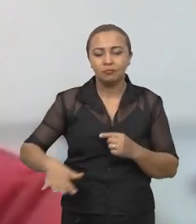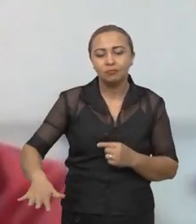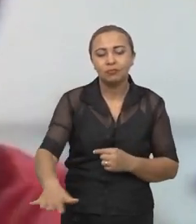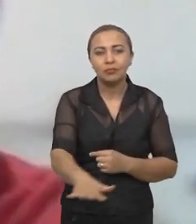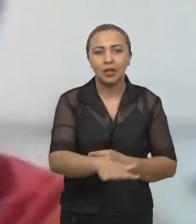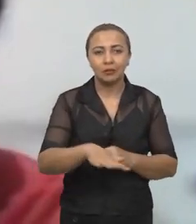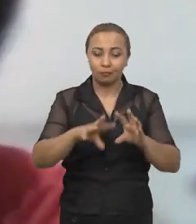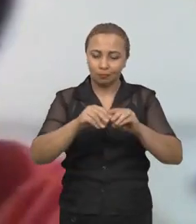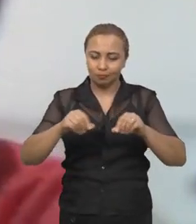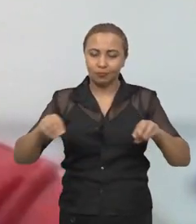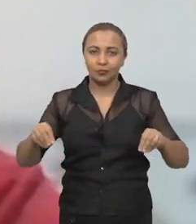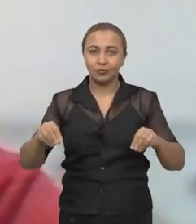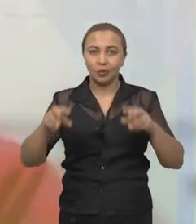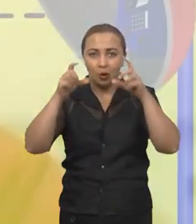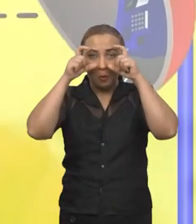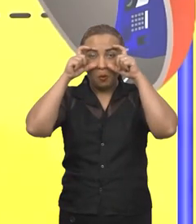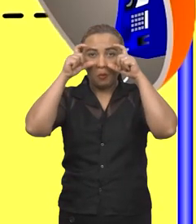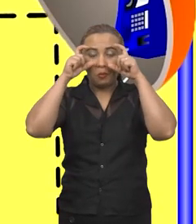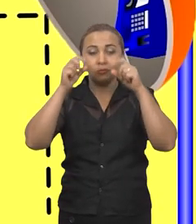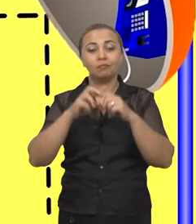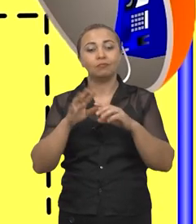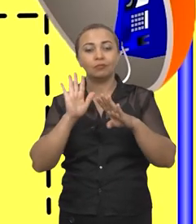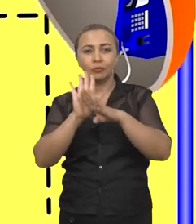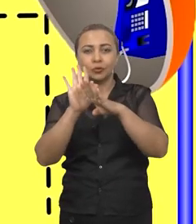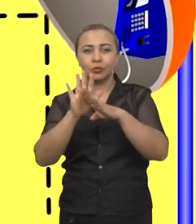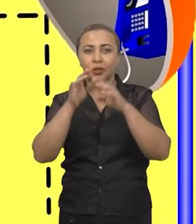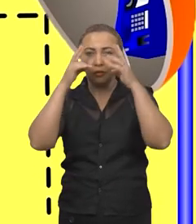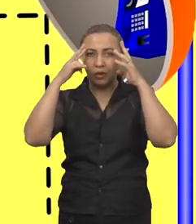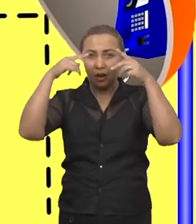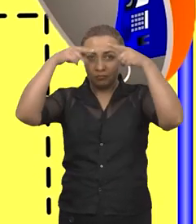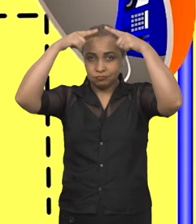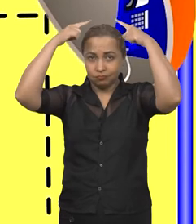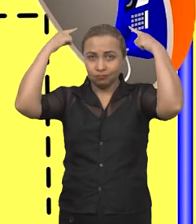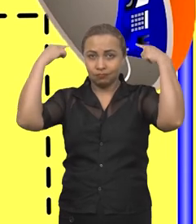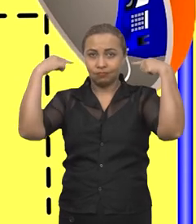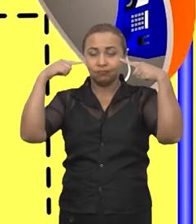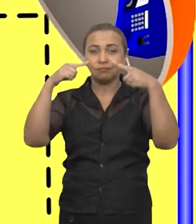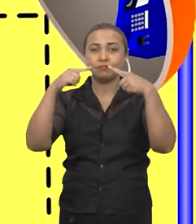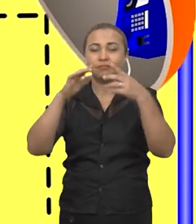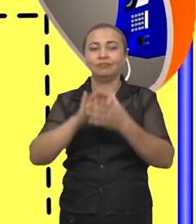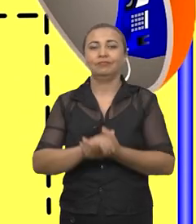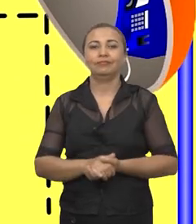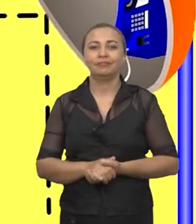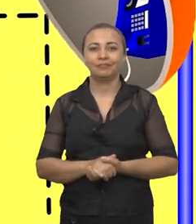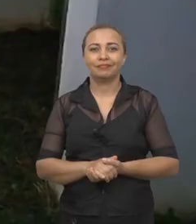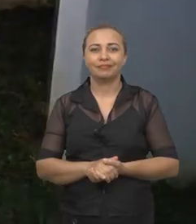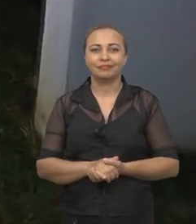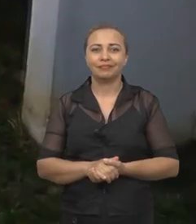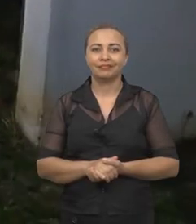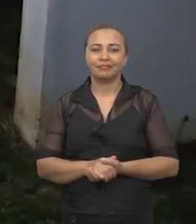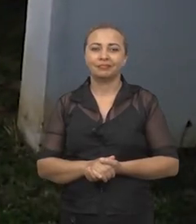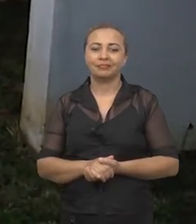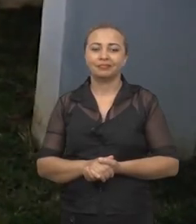baixo, inferior. E o óculos, ele detecta a região da cabeça, né? A região superior.